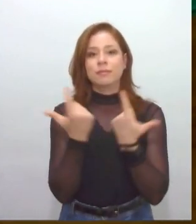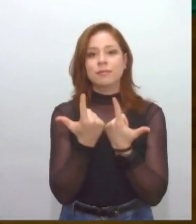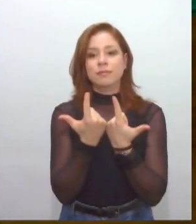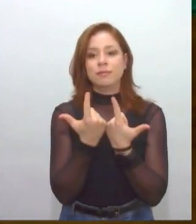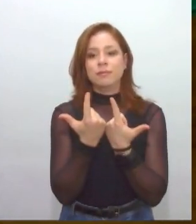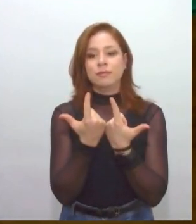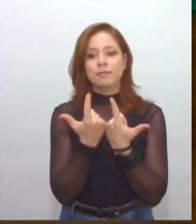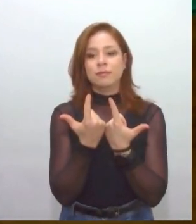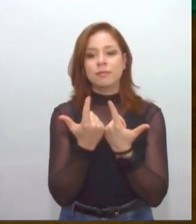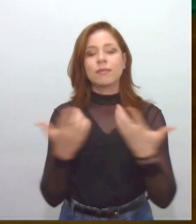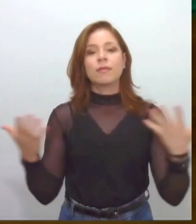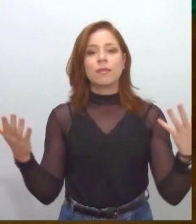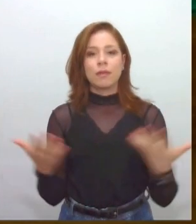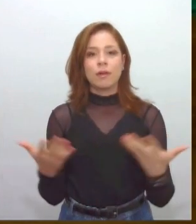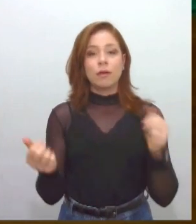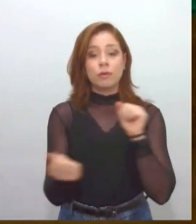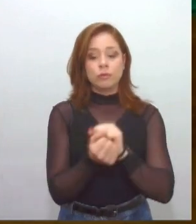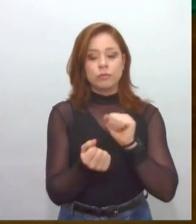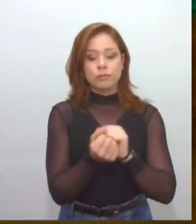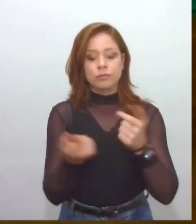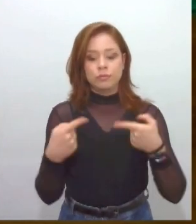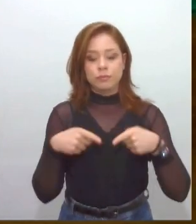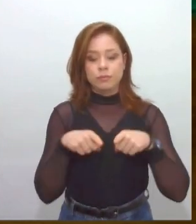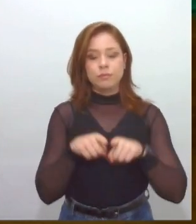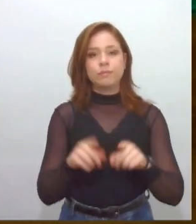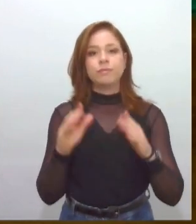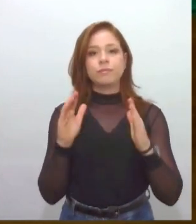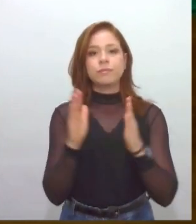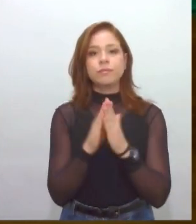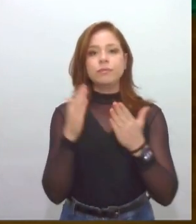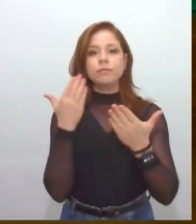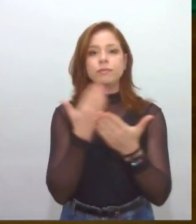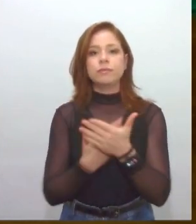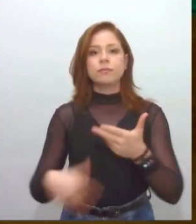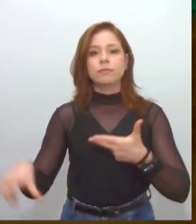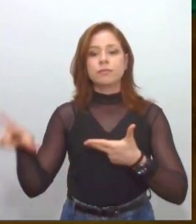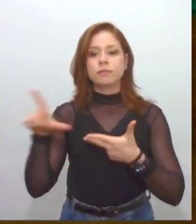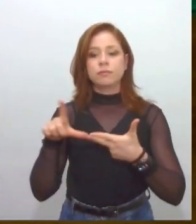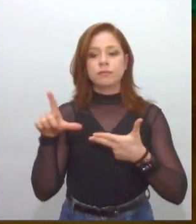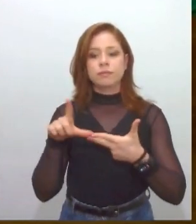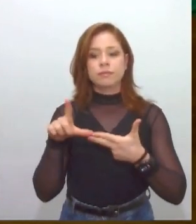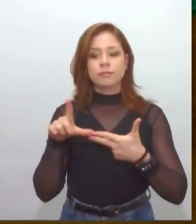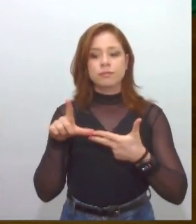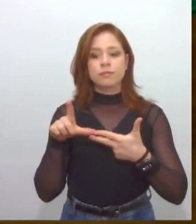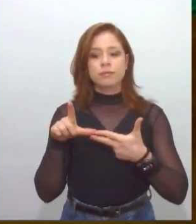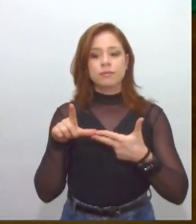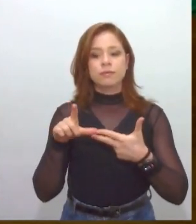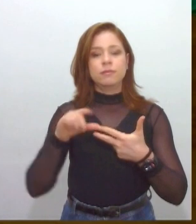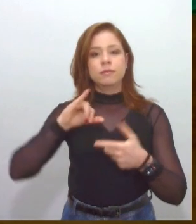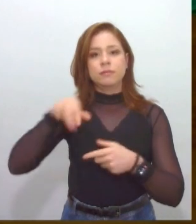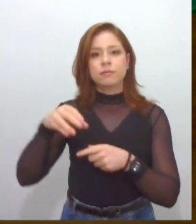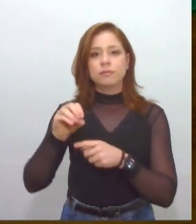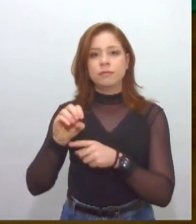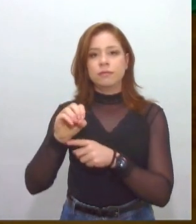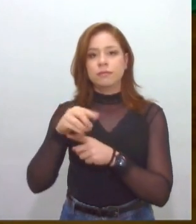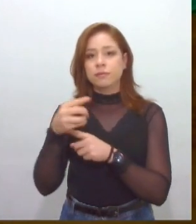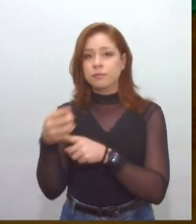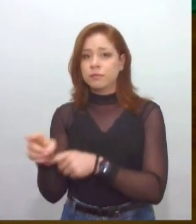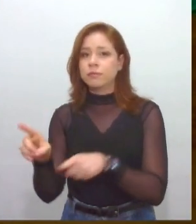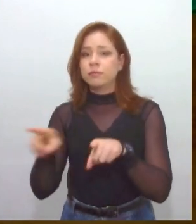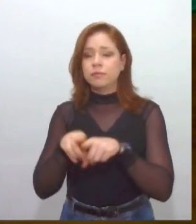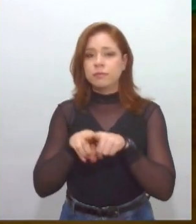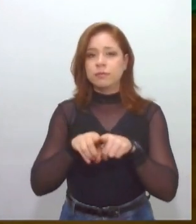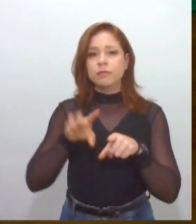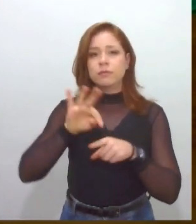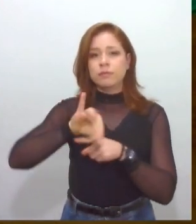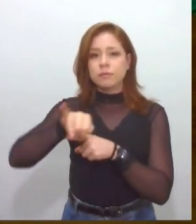Escola Legislativa, o deputado João de Seixas Doria, e também o Tribunal de Justiça, através do Memorial de Justiça,